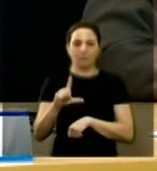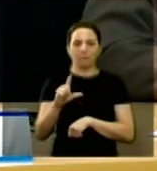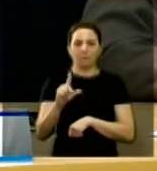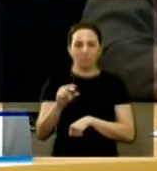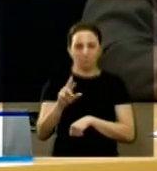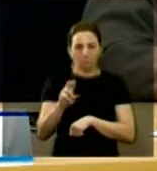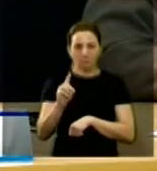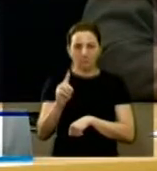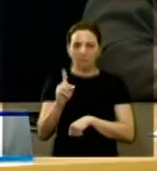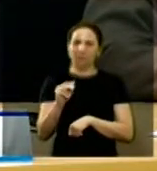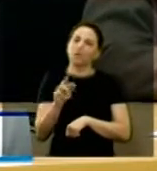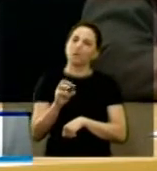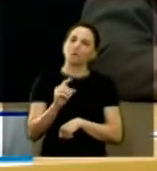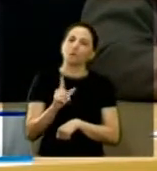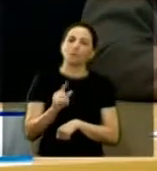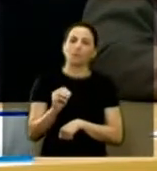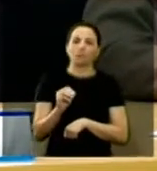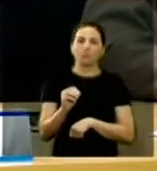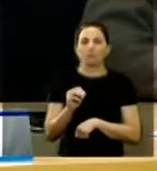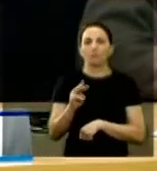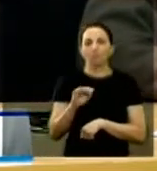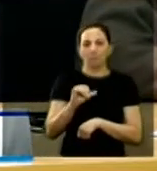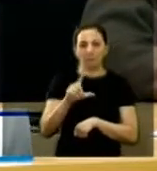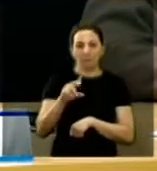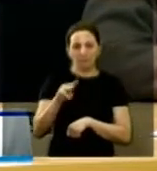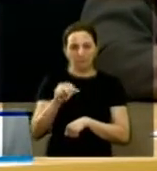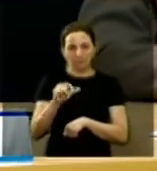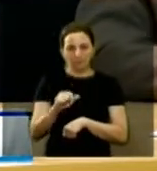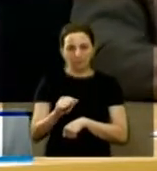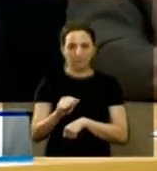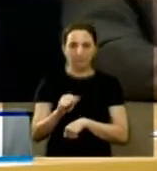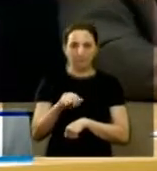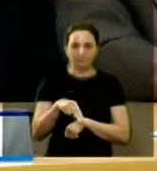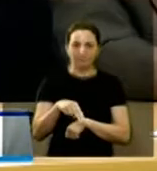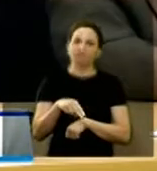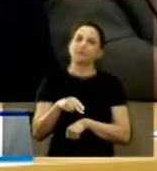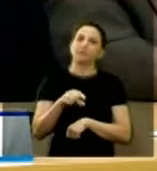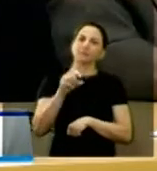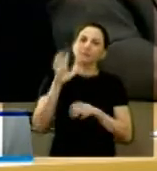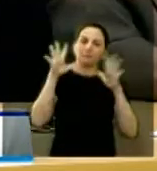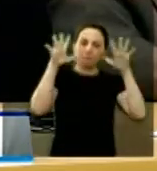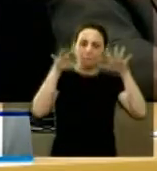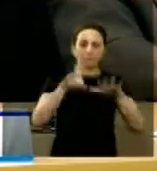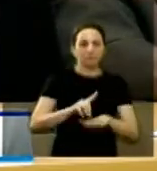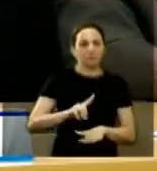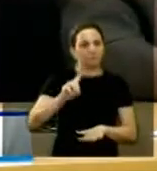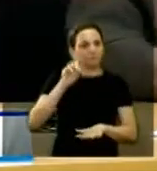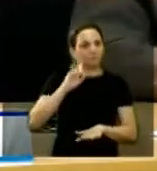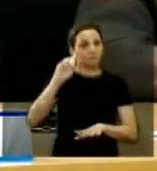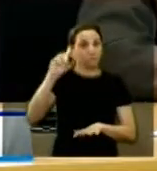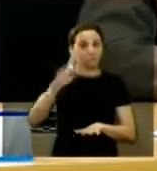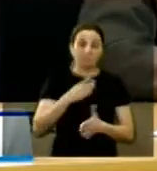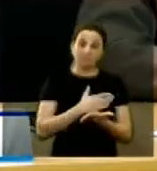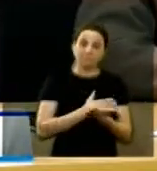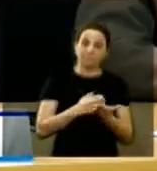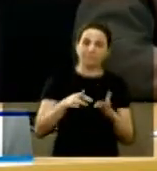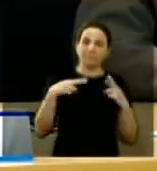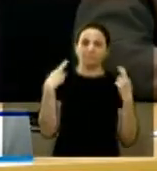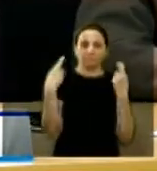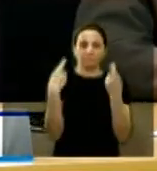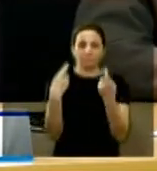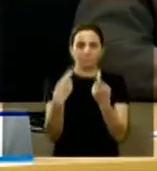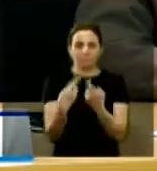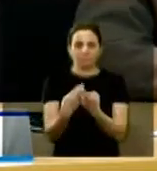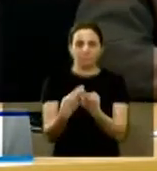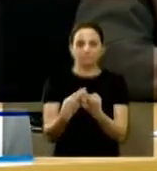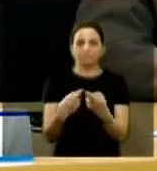Bochechinha. Presente. William Afonso. Presente. Havendo número regimental sobre a proteção de Deus, declaro abertos os trabalhos da presente